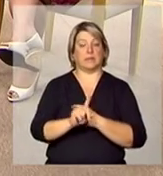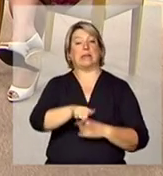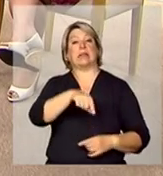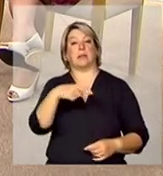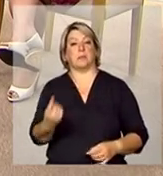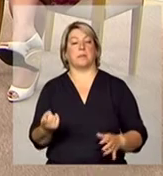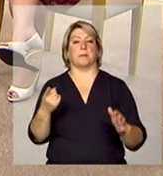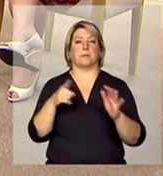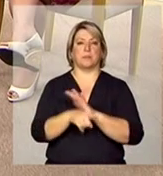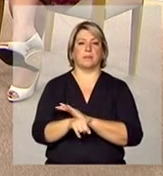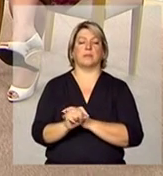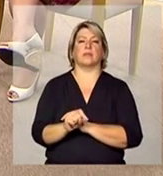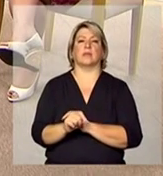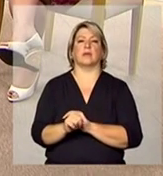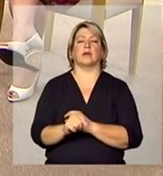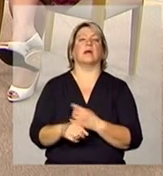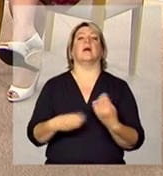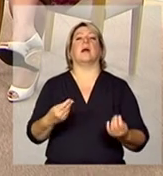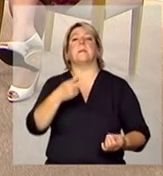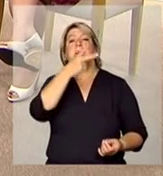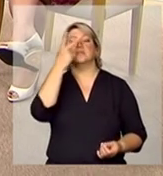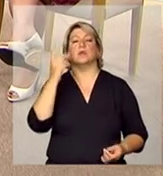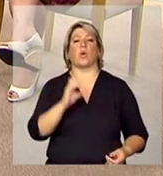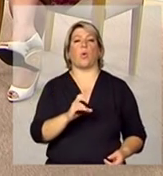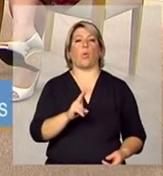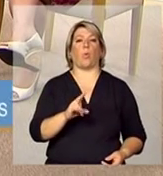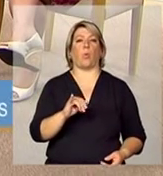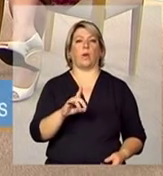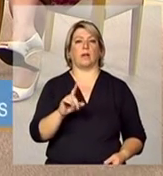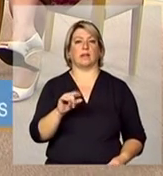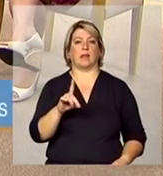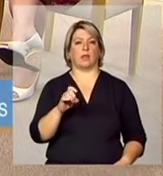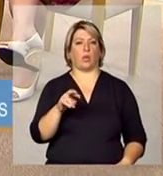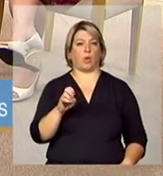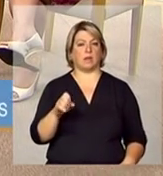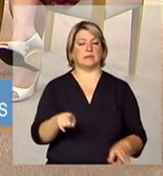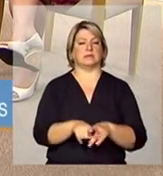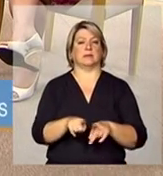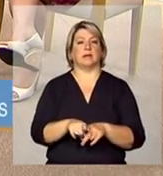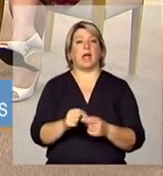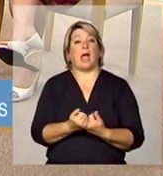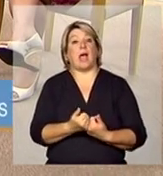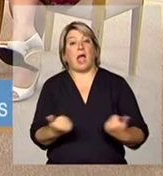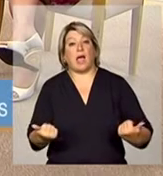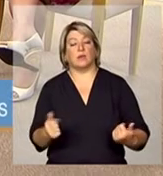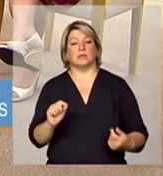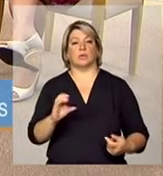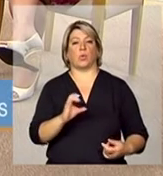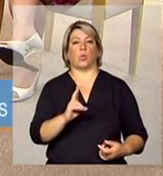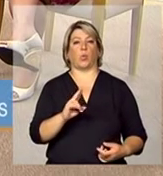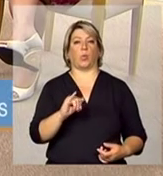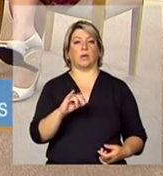pergunta e no caso de cuidadores e auxiliares de cuidadores quando seriam necessários contratar para uma residência